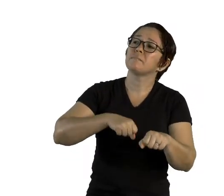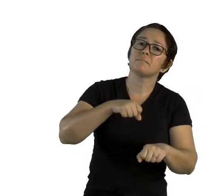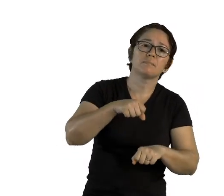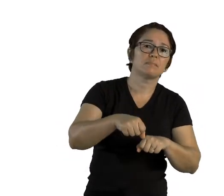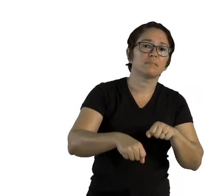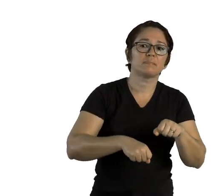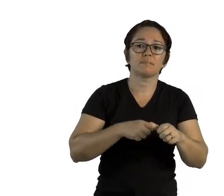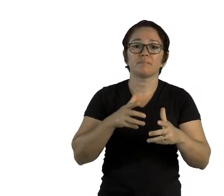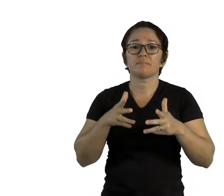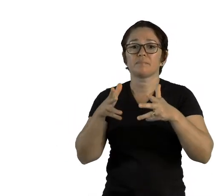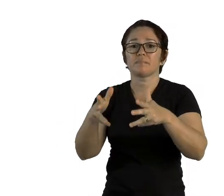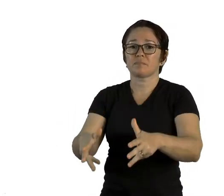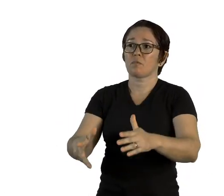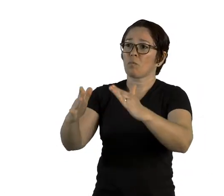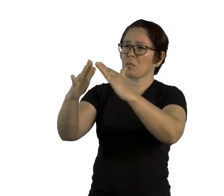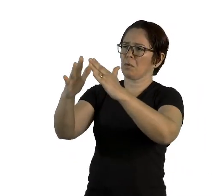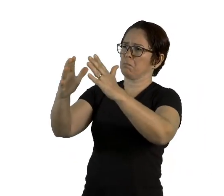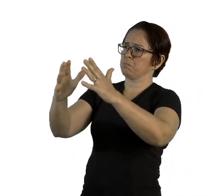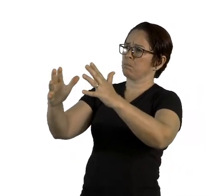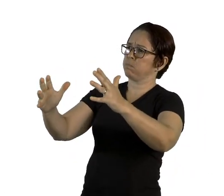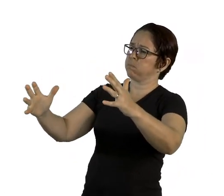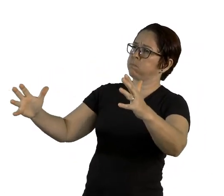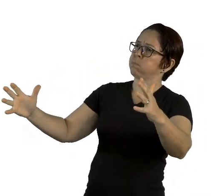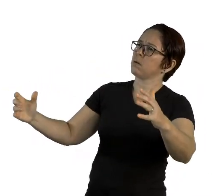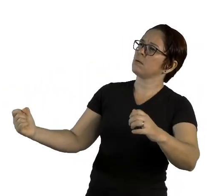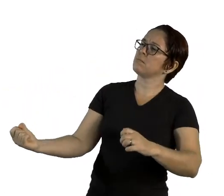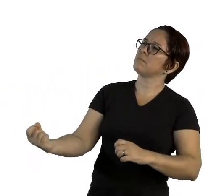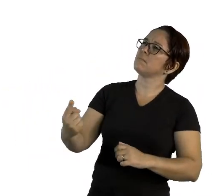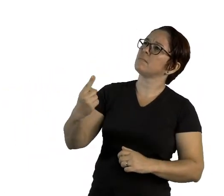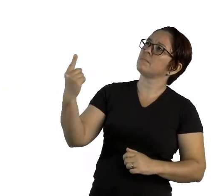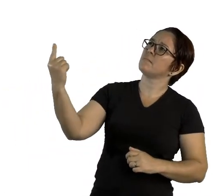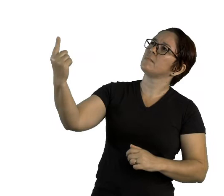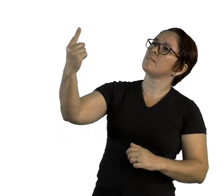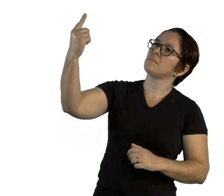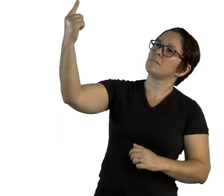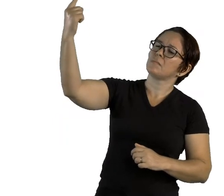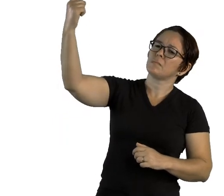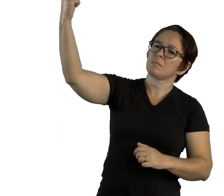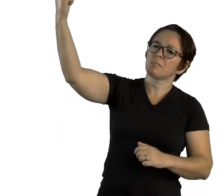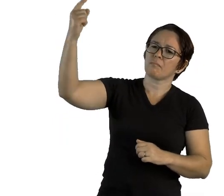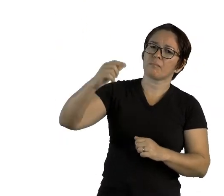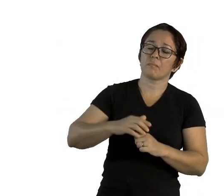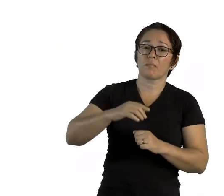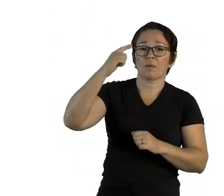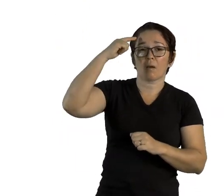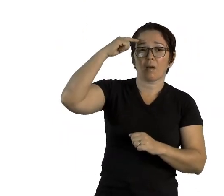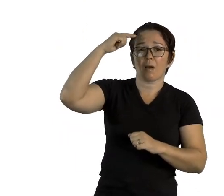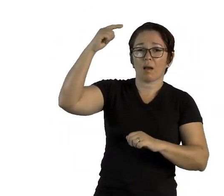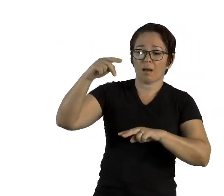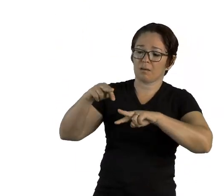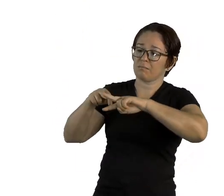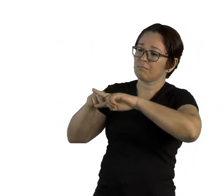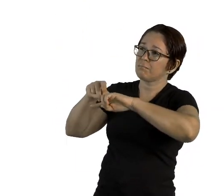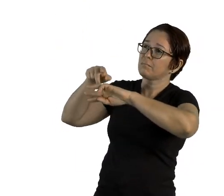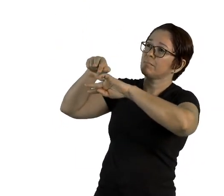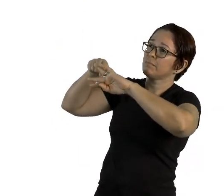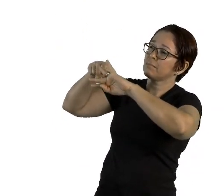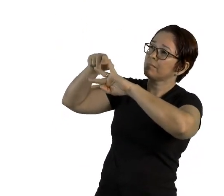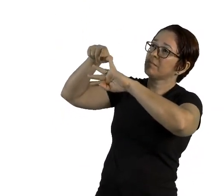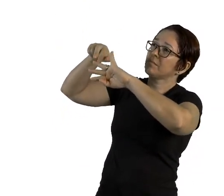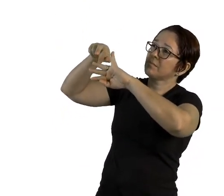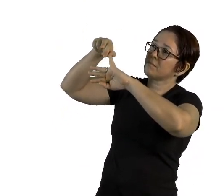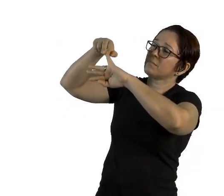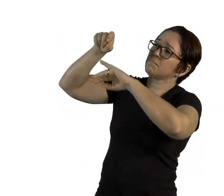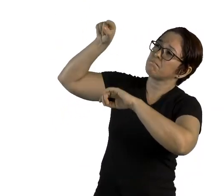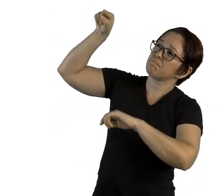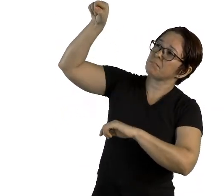casa que era gigante, tão alta que ele teve que trepar uma escada para tocar a campainha. Din